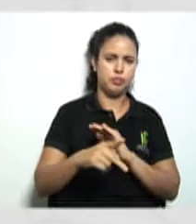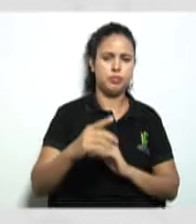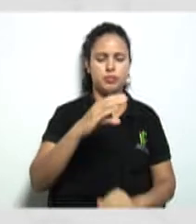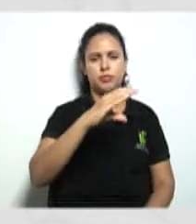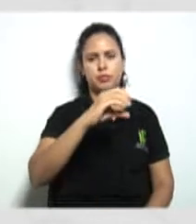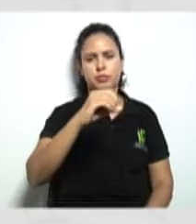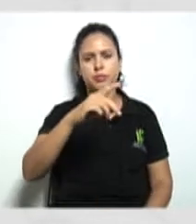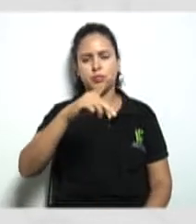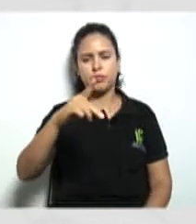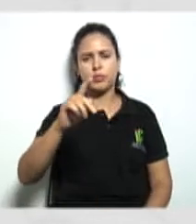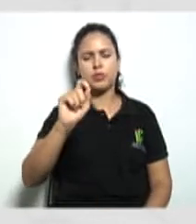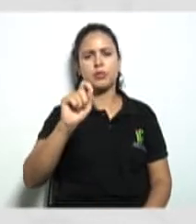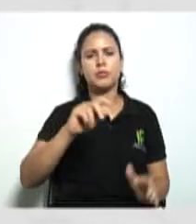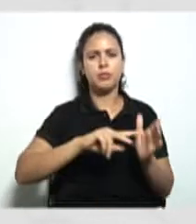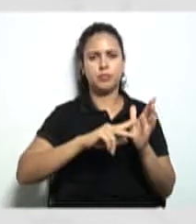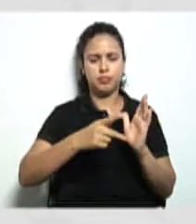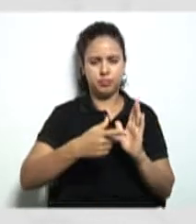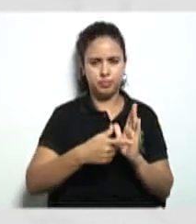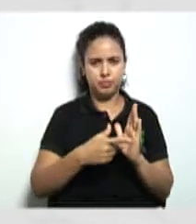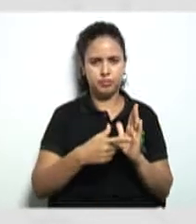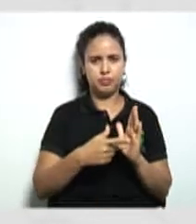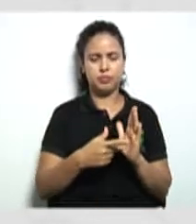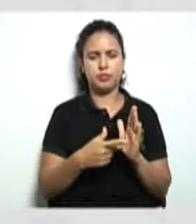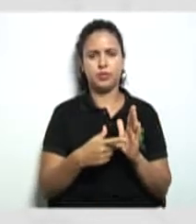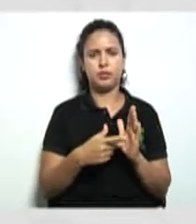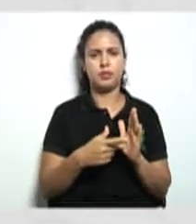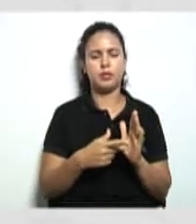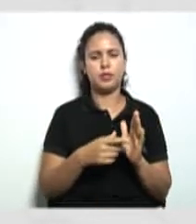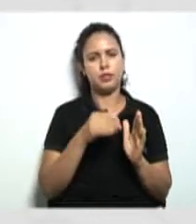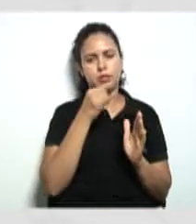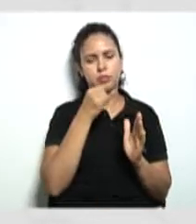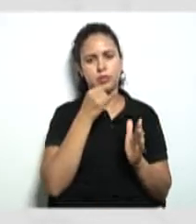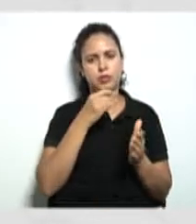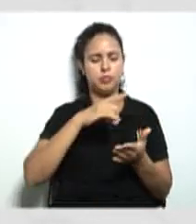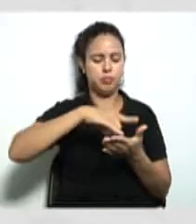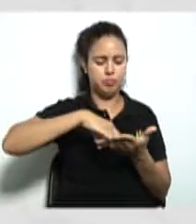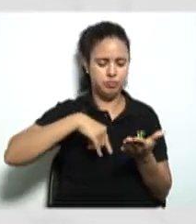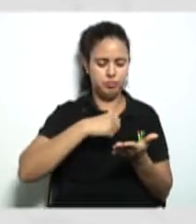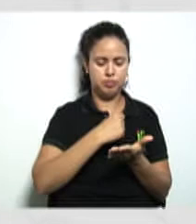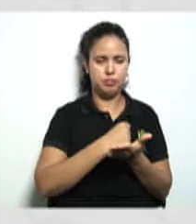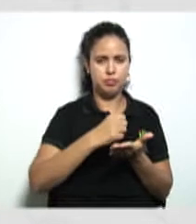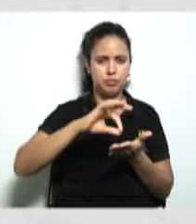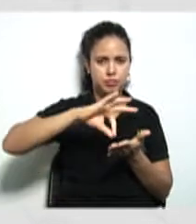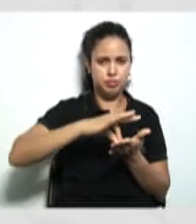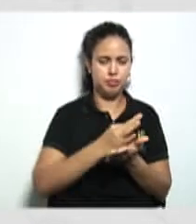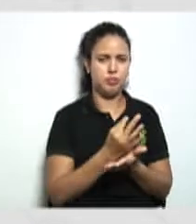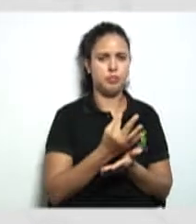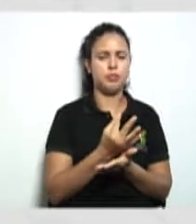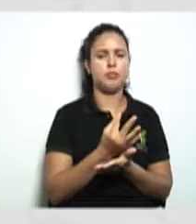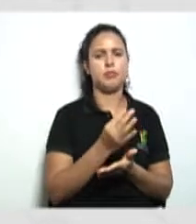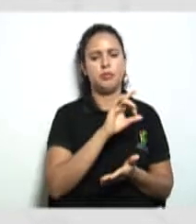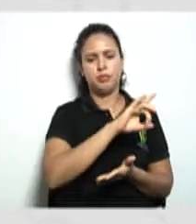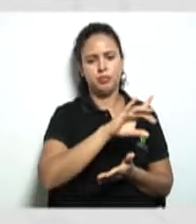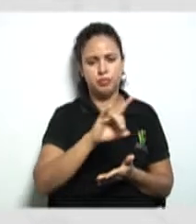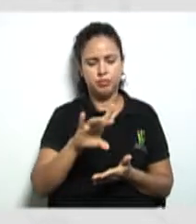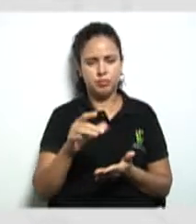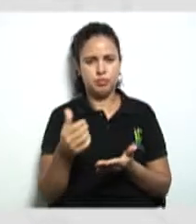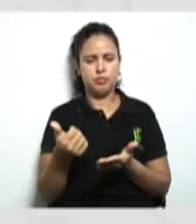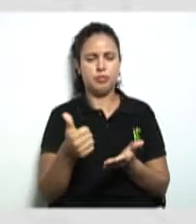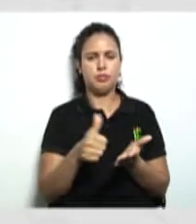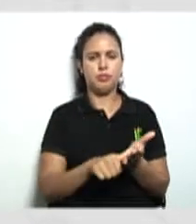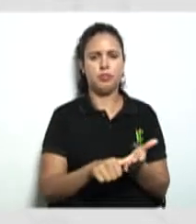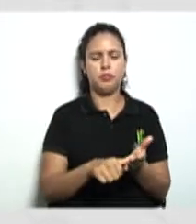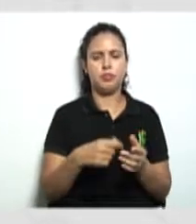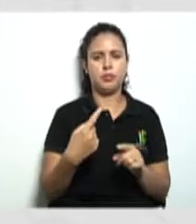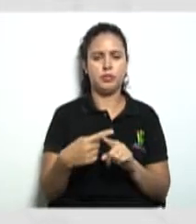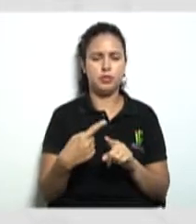são a vamos supor a ficha de inscrição de cada cooperado porque no momento em que